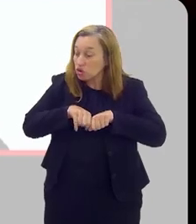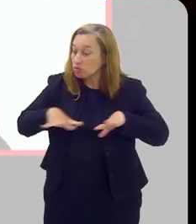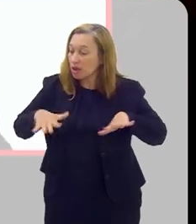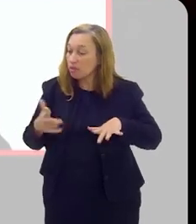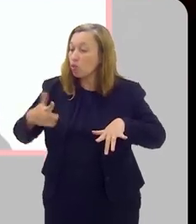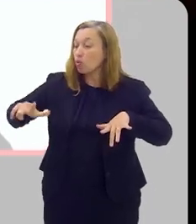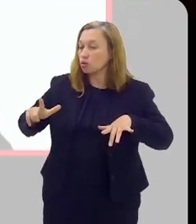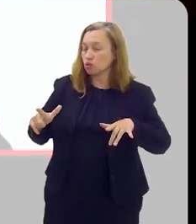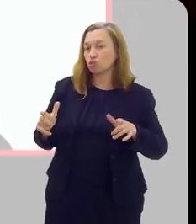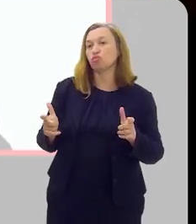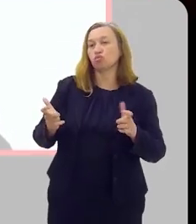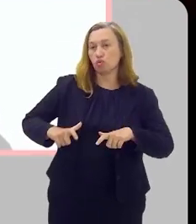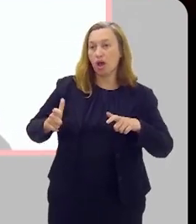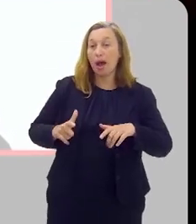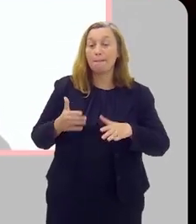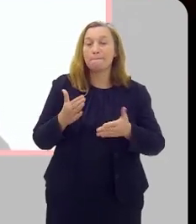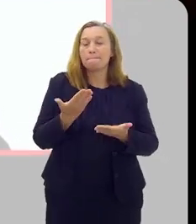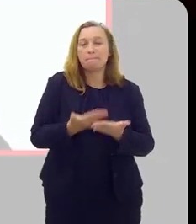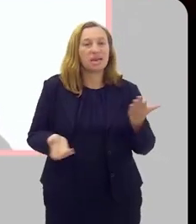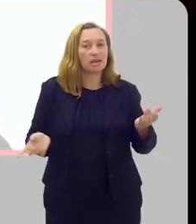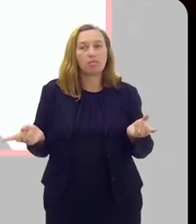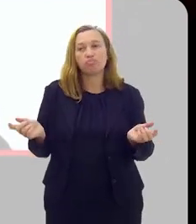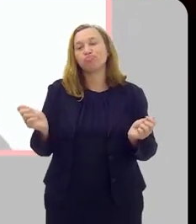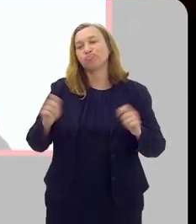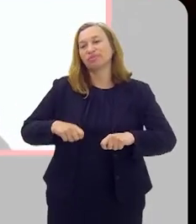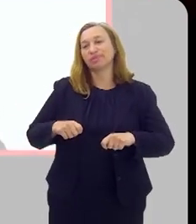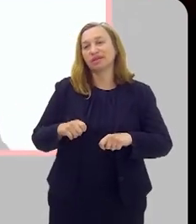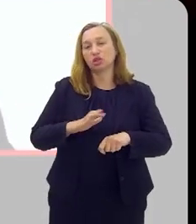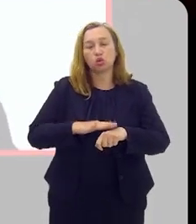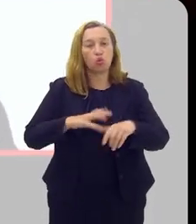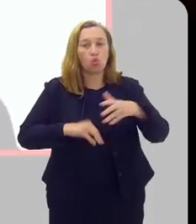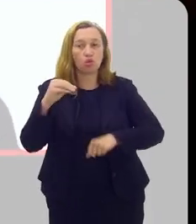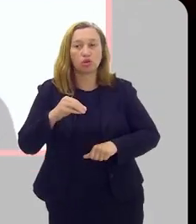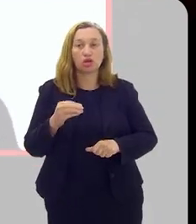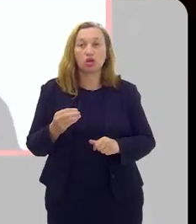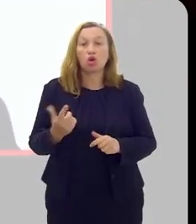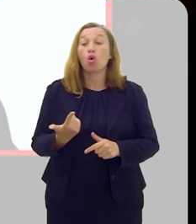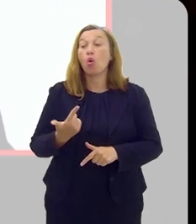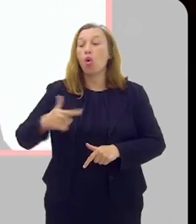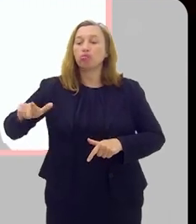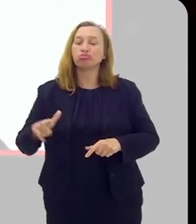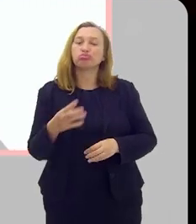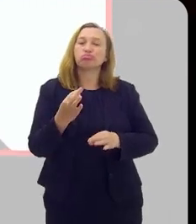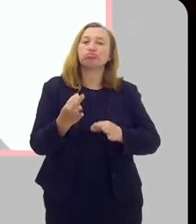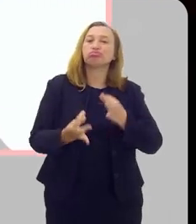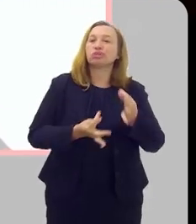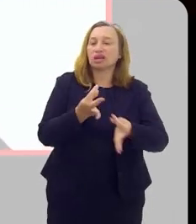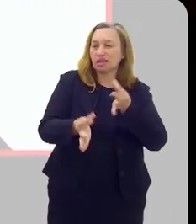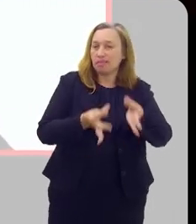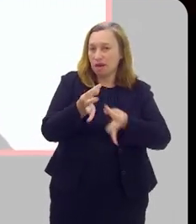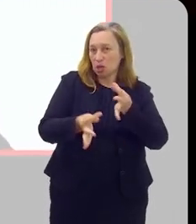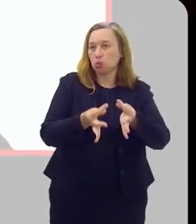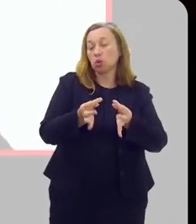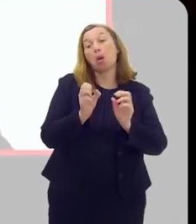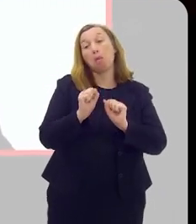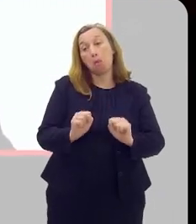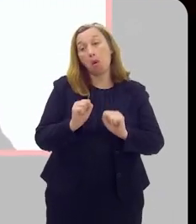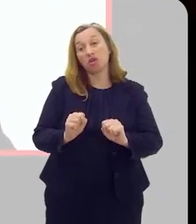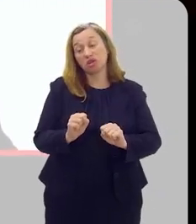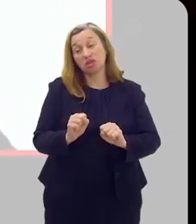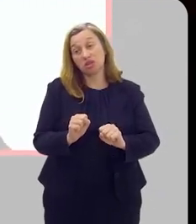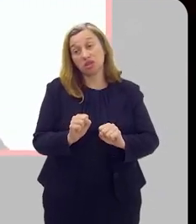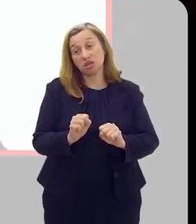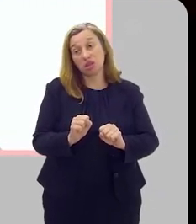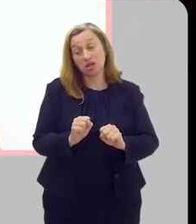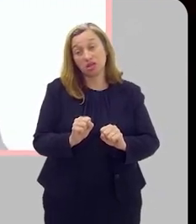lugar, a gente perde aquela possibilidade de cura, aí a gente vai entrar com outras modalidades de tratamento, que podem ser